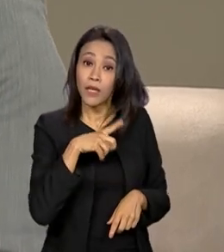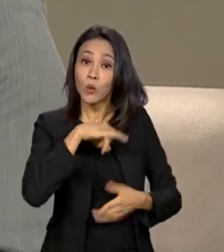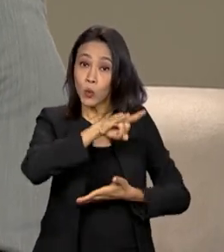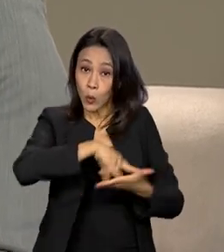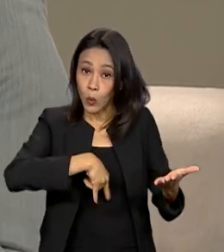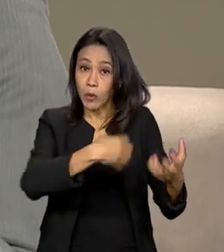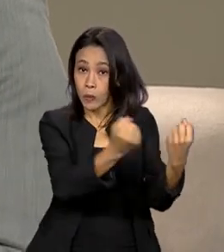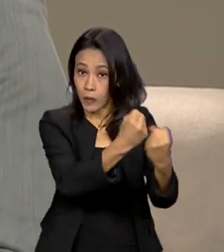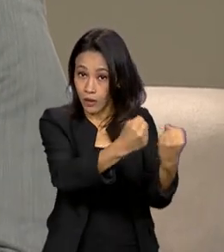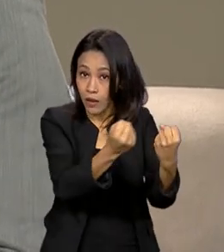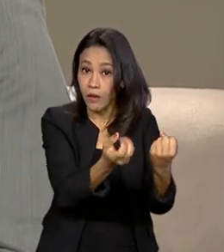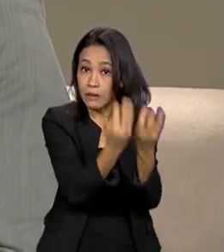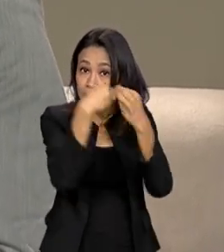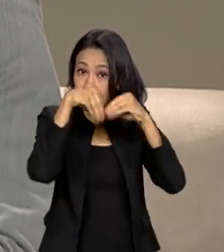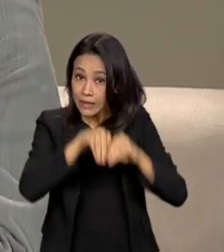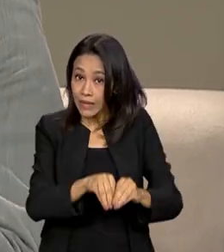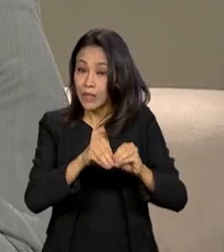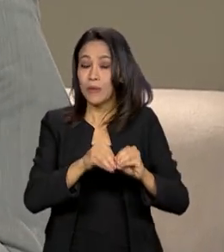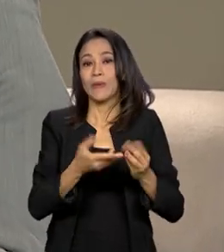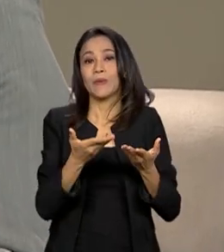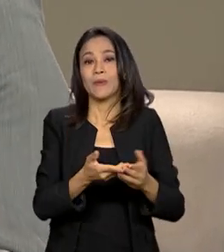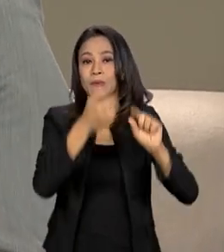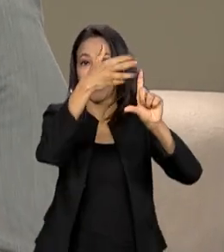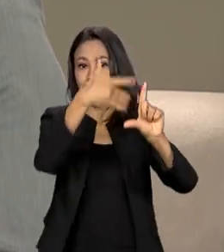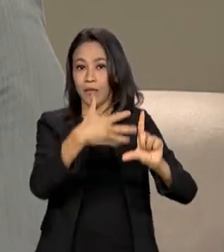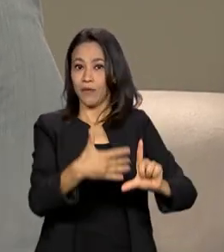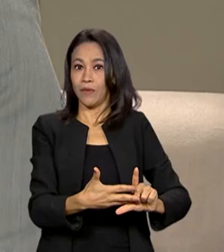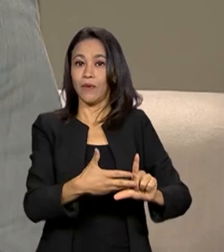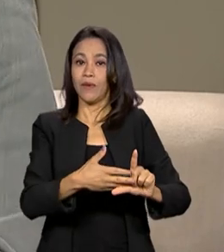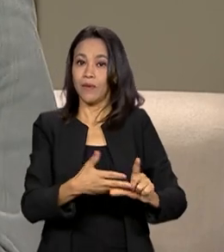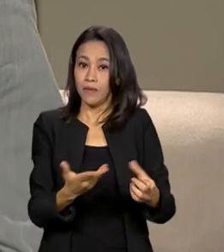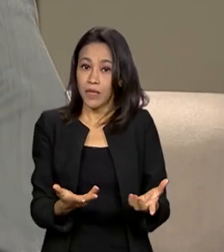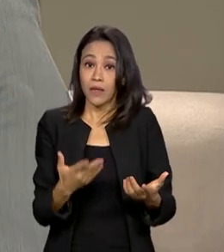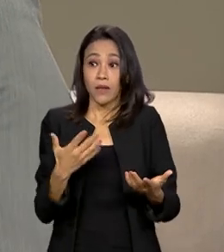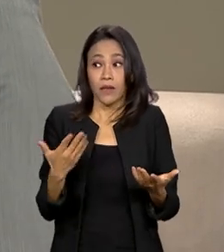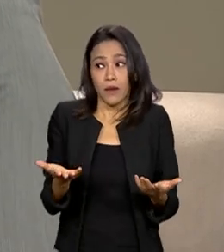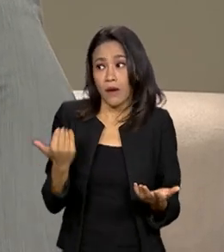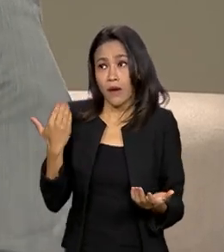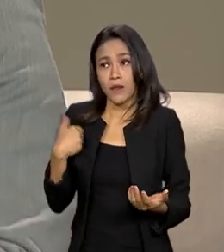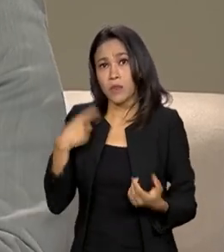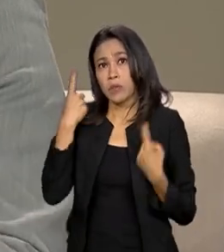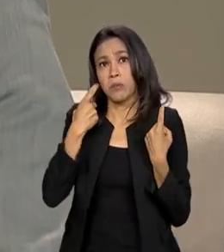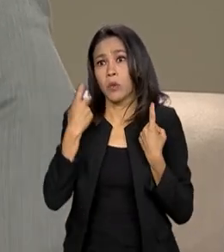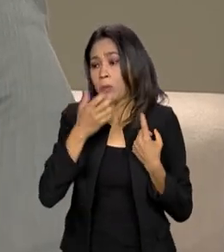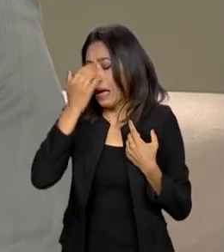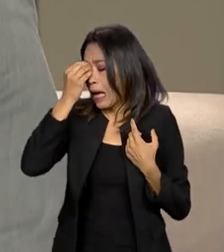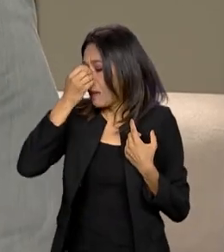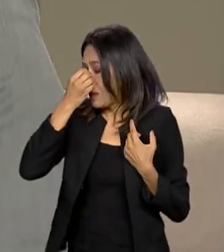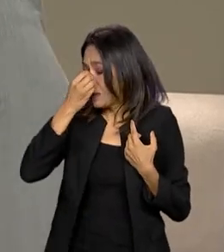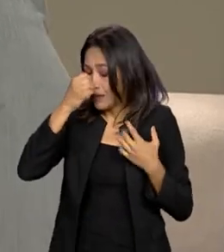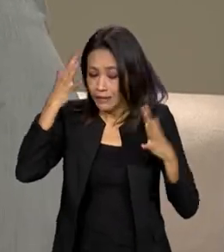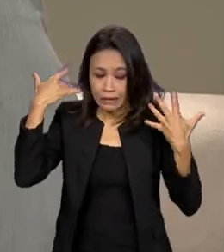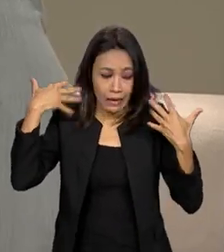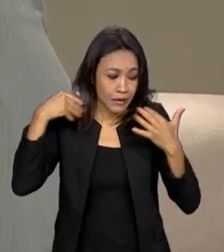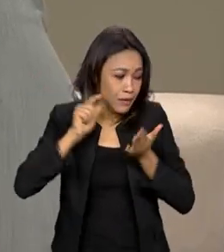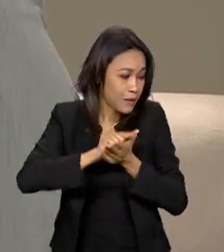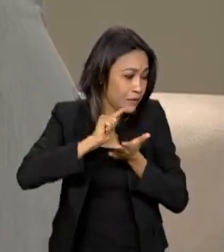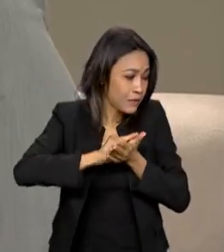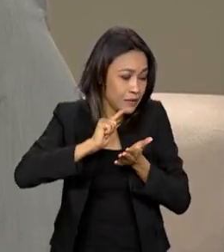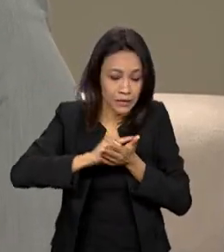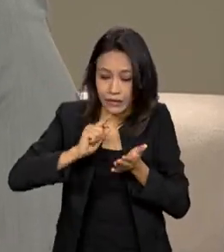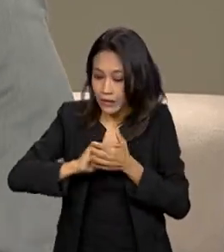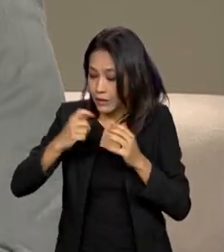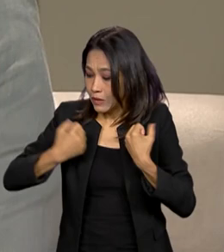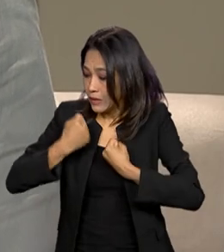esse é um exemplo que a gente pode dar no dia a dia, que a gente nem se preocupa mais em ficar procurando o documento do veículo, né?